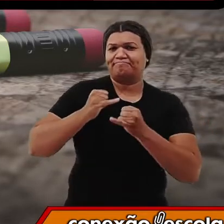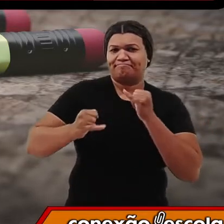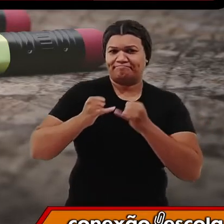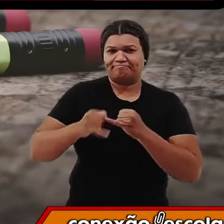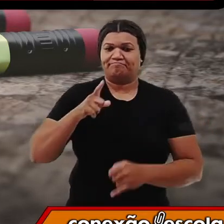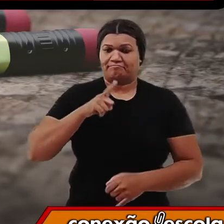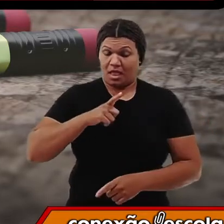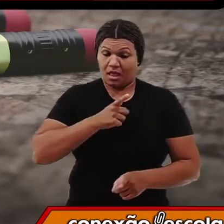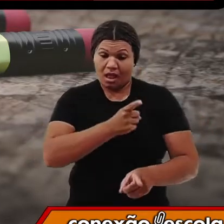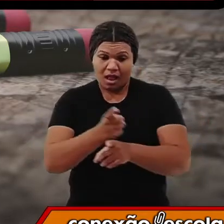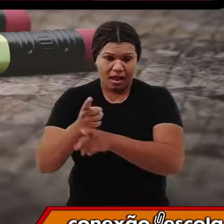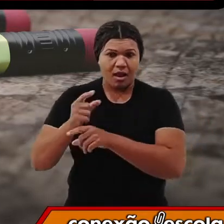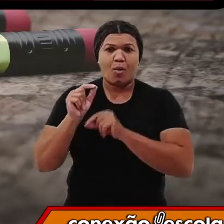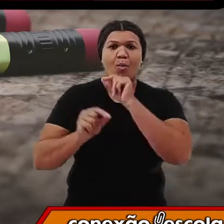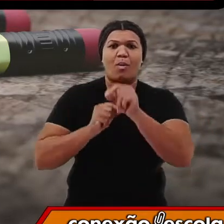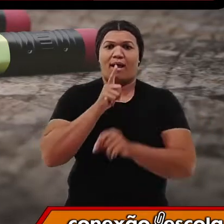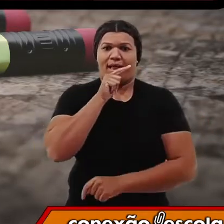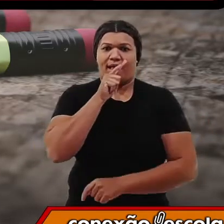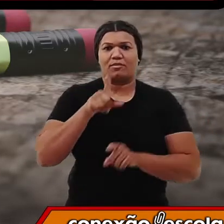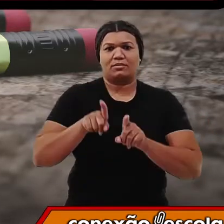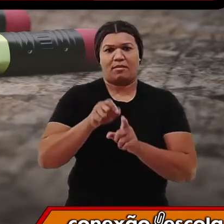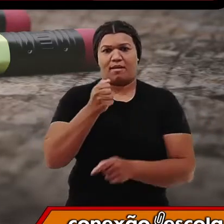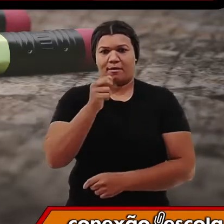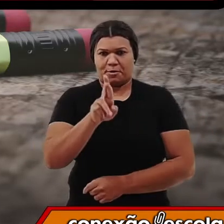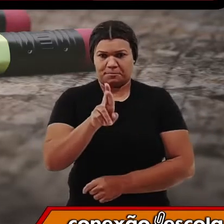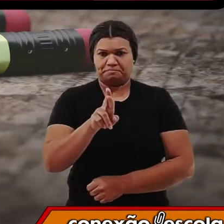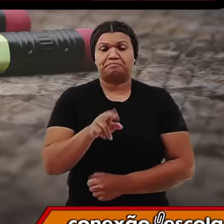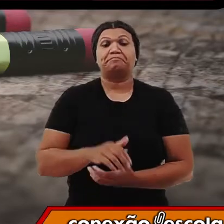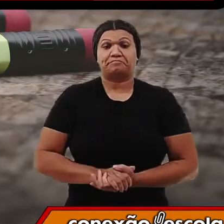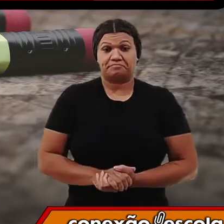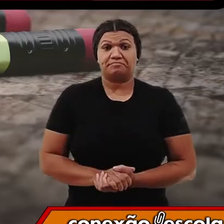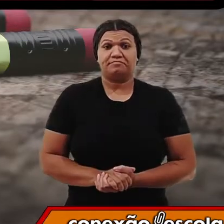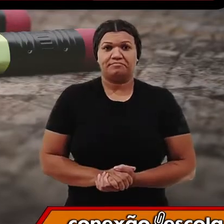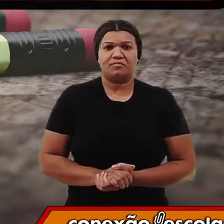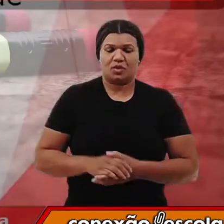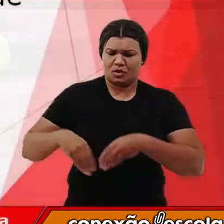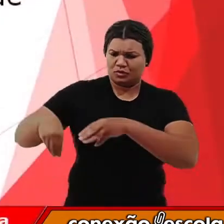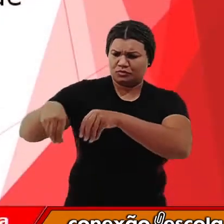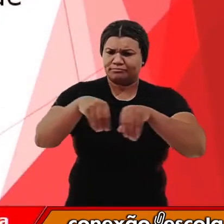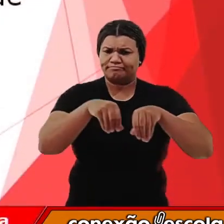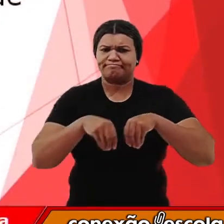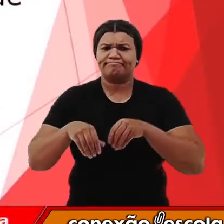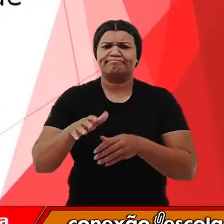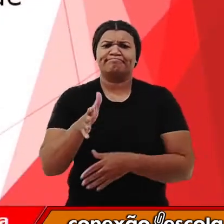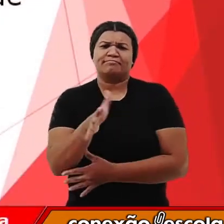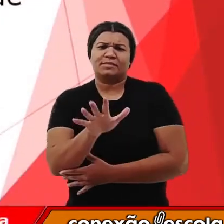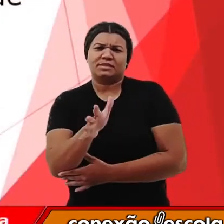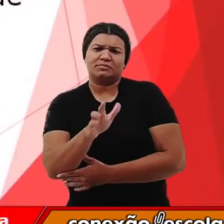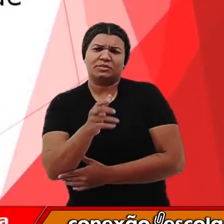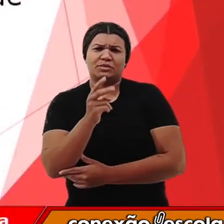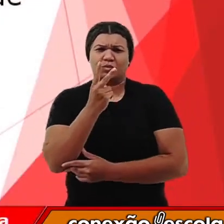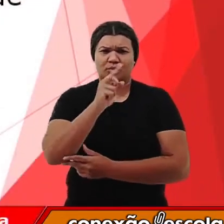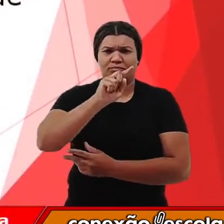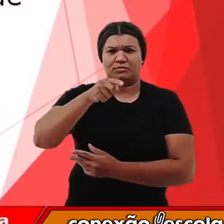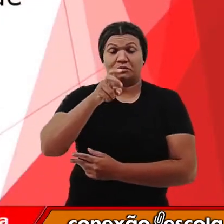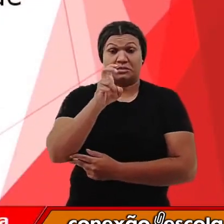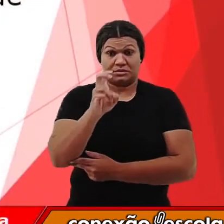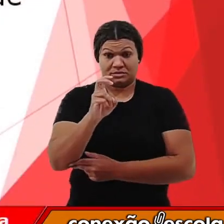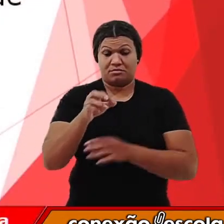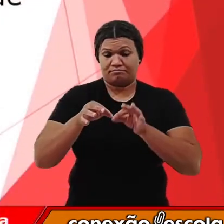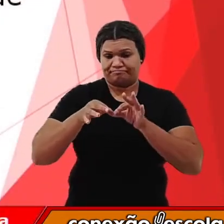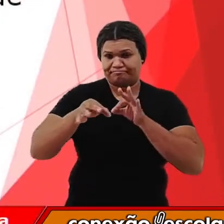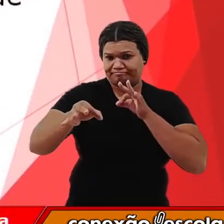e água. Tranquilão? Bom, os solos têm aproximadamente de 2,5